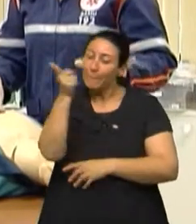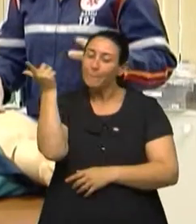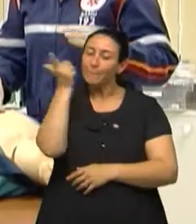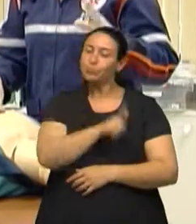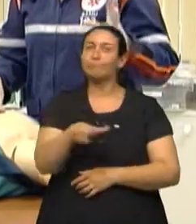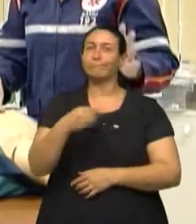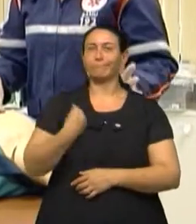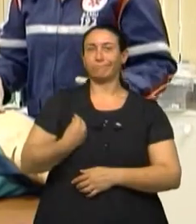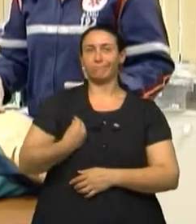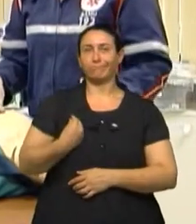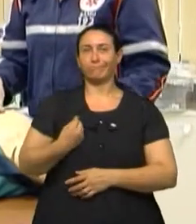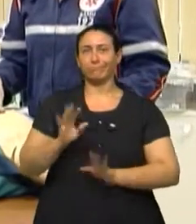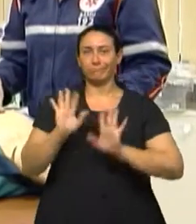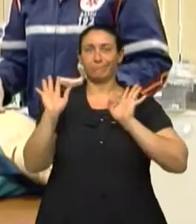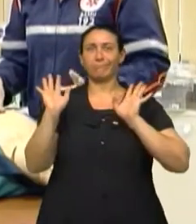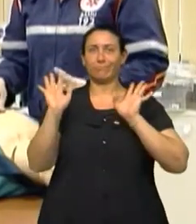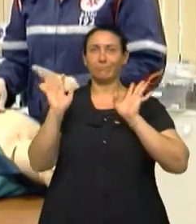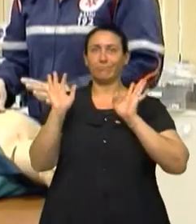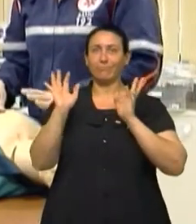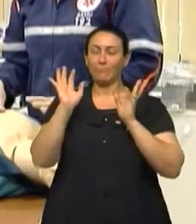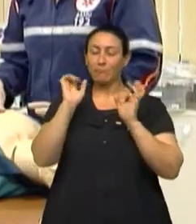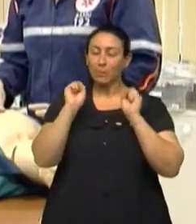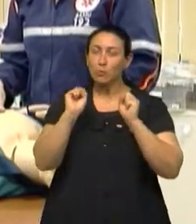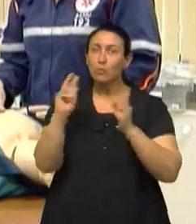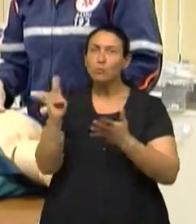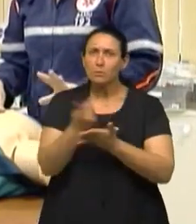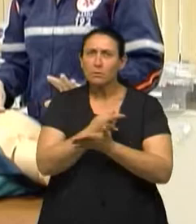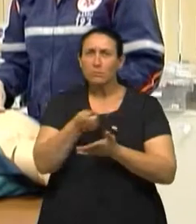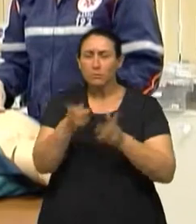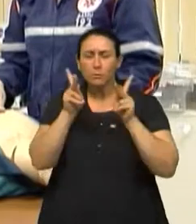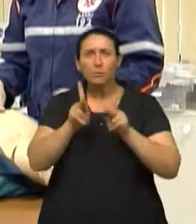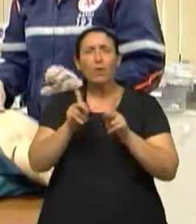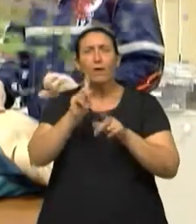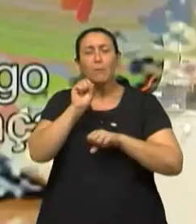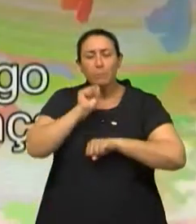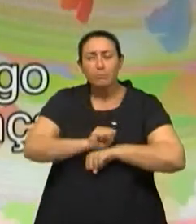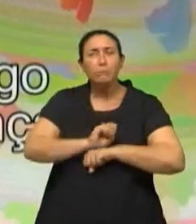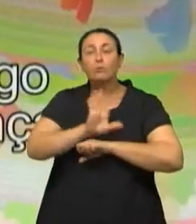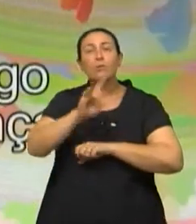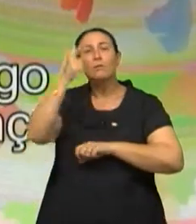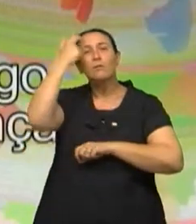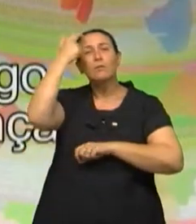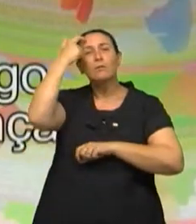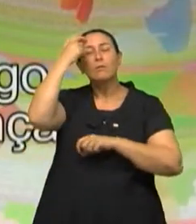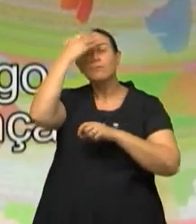tiveram algum problema na avaliação e essa vítima não está em parada. Ela está inconsciente.